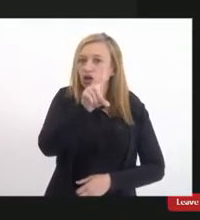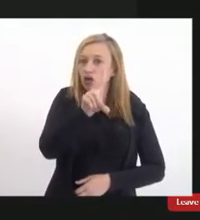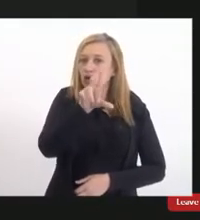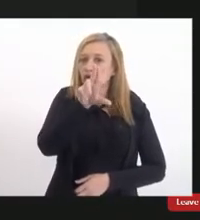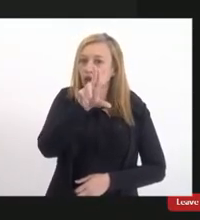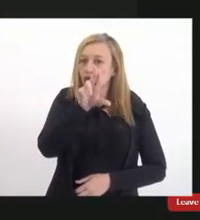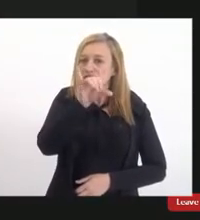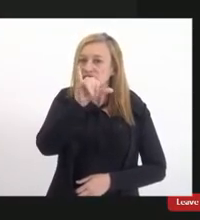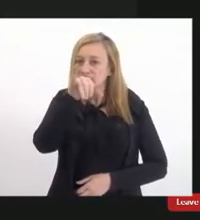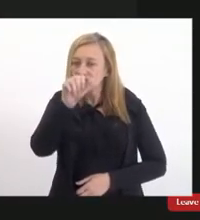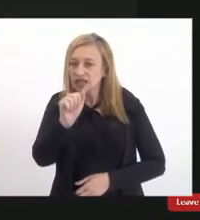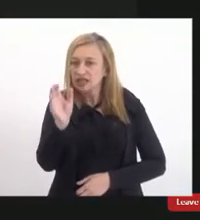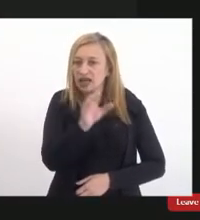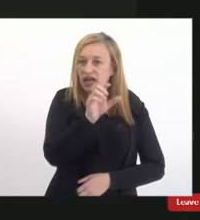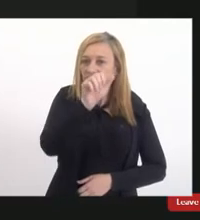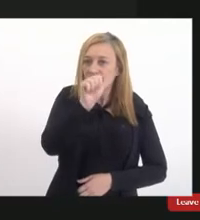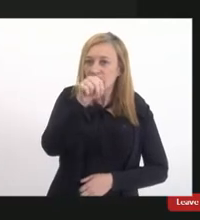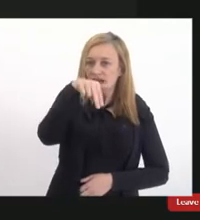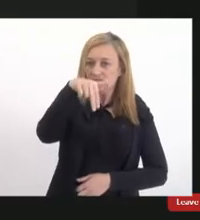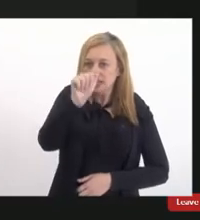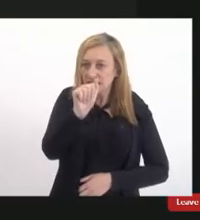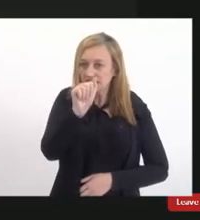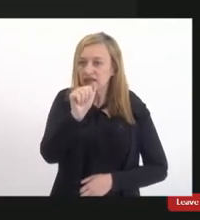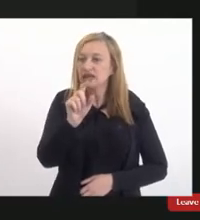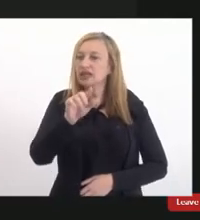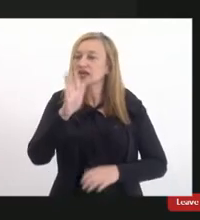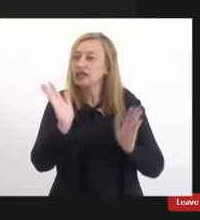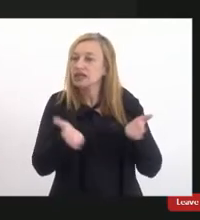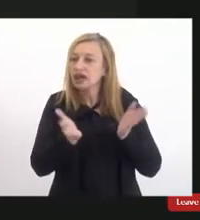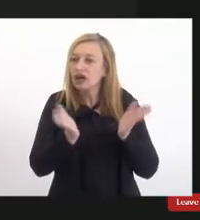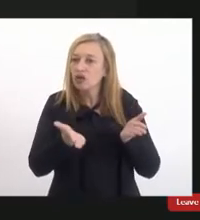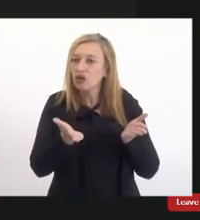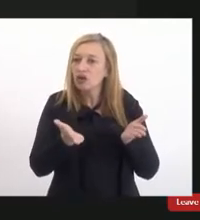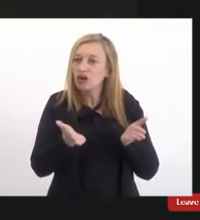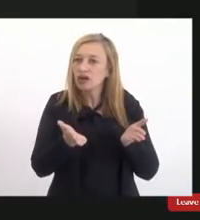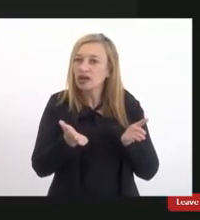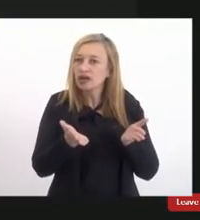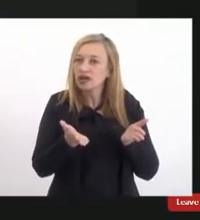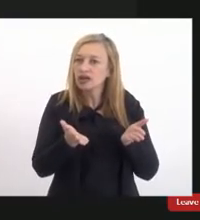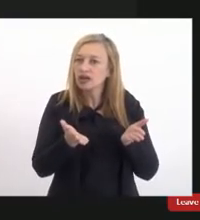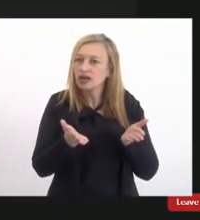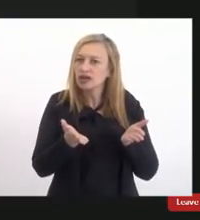Letícia e agora nós vamos para